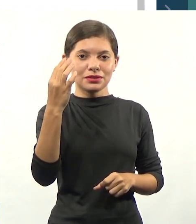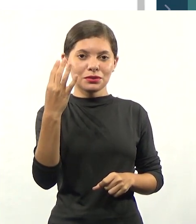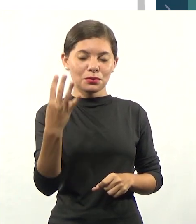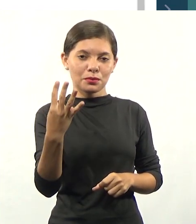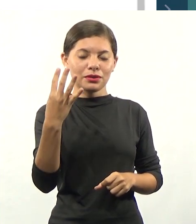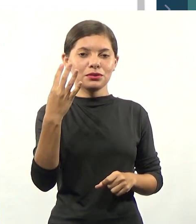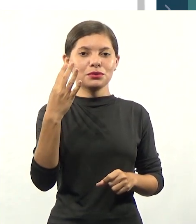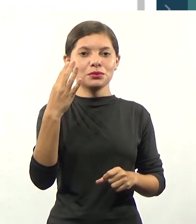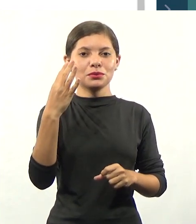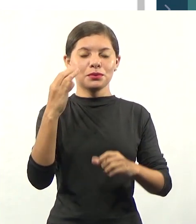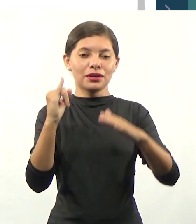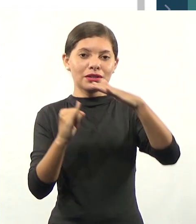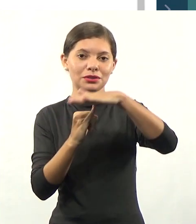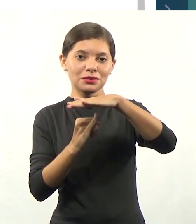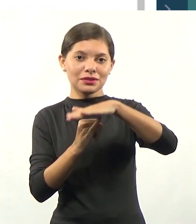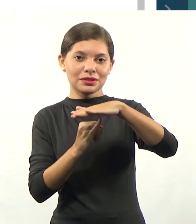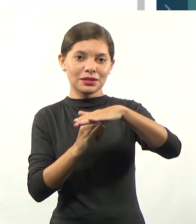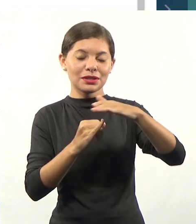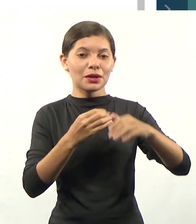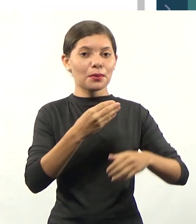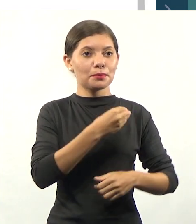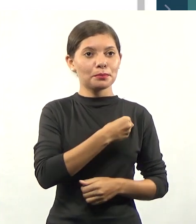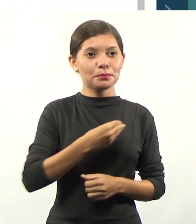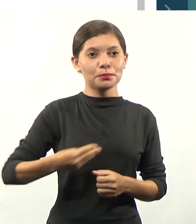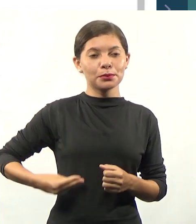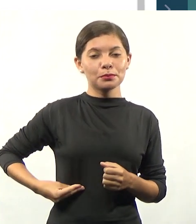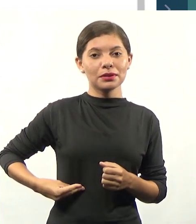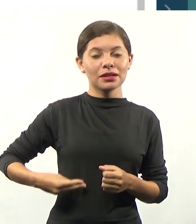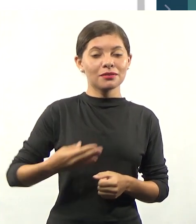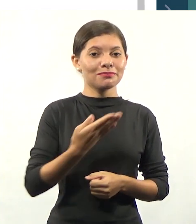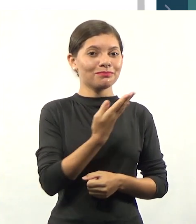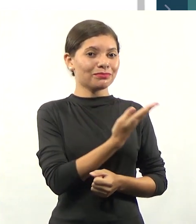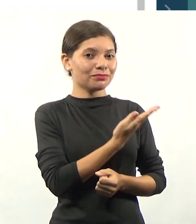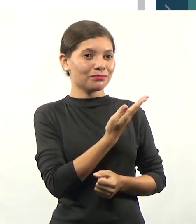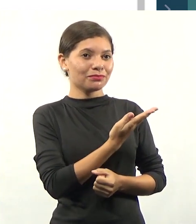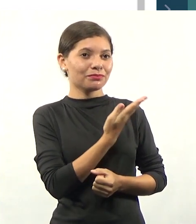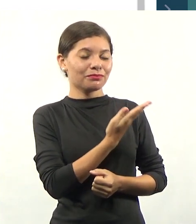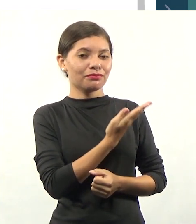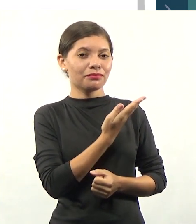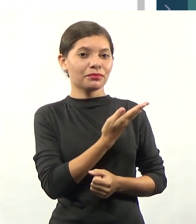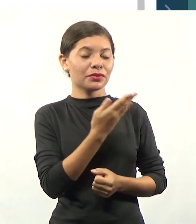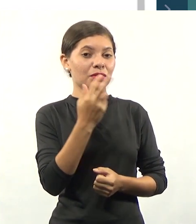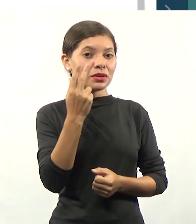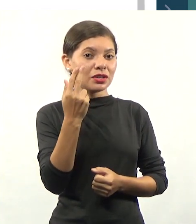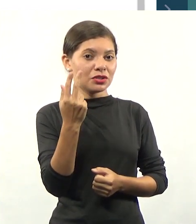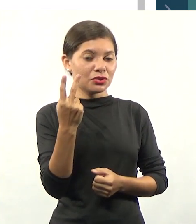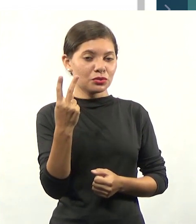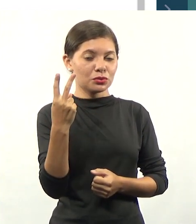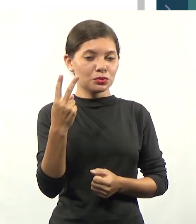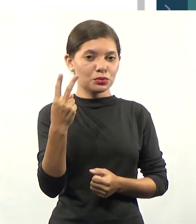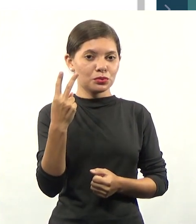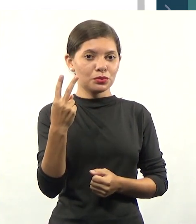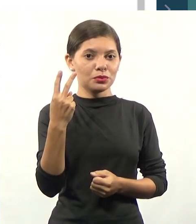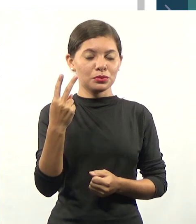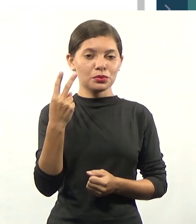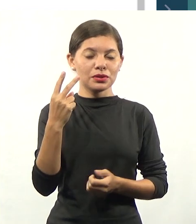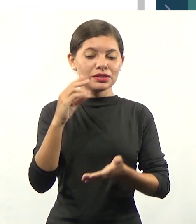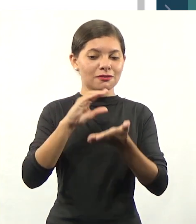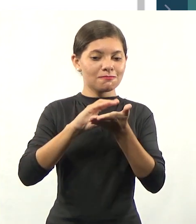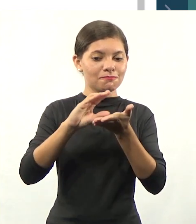dicotomia entre a oferta de educação pública e educação privada no ensino superior. A gente teve